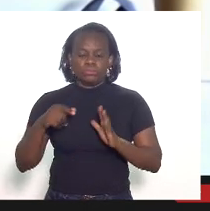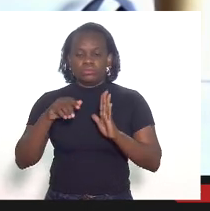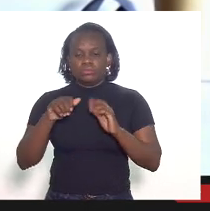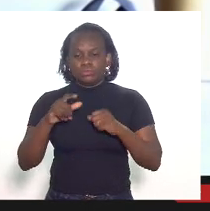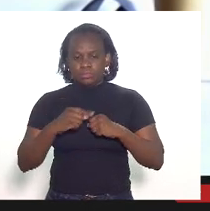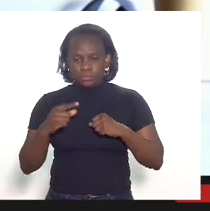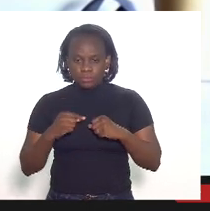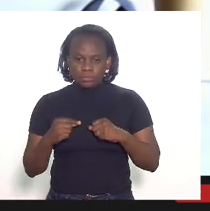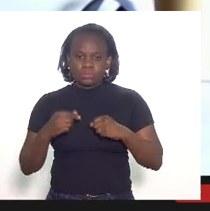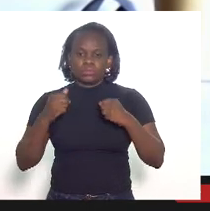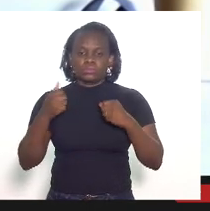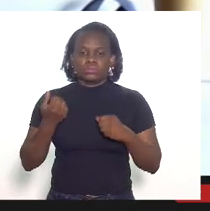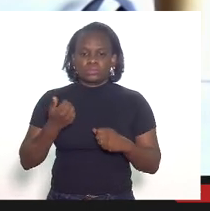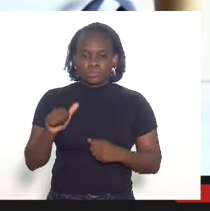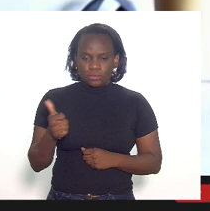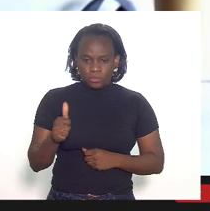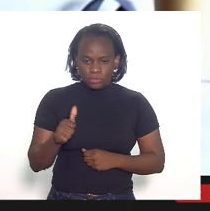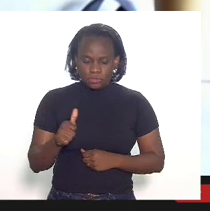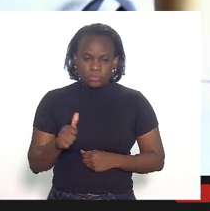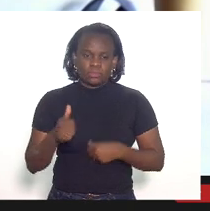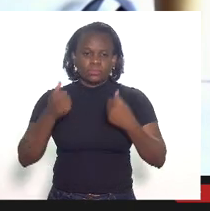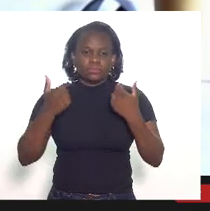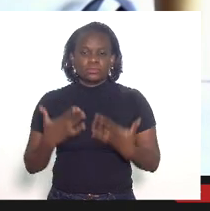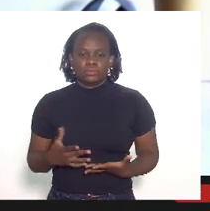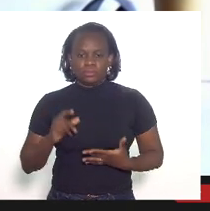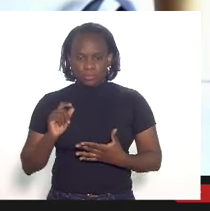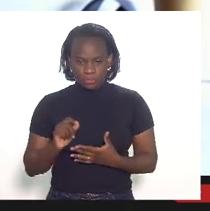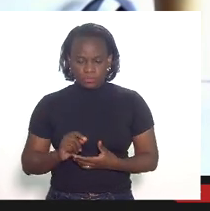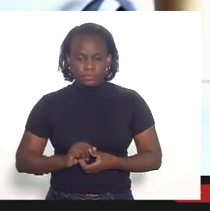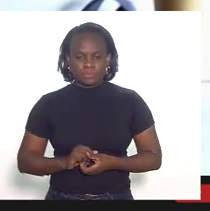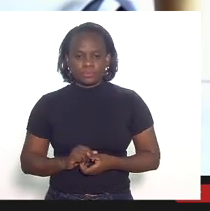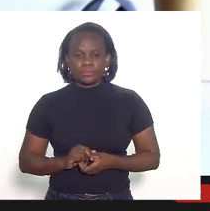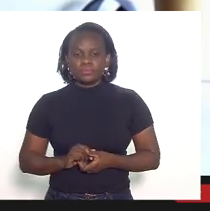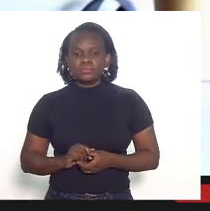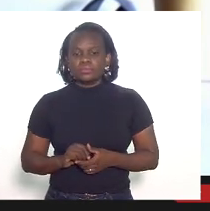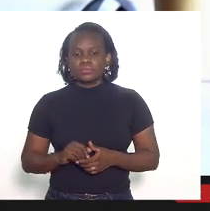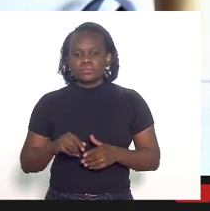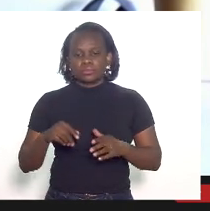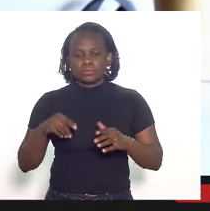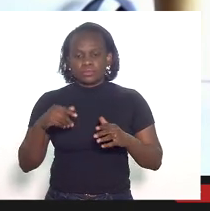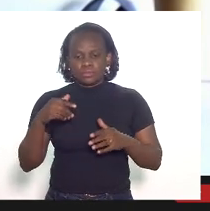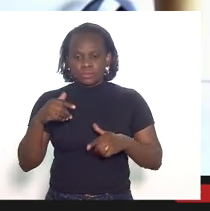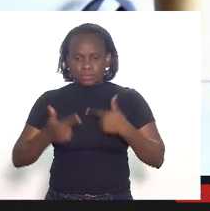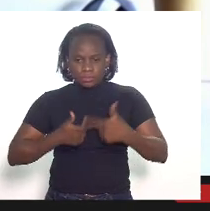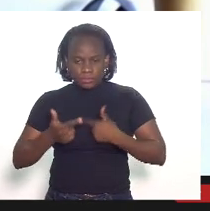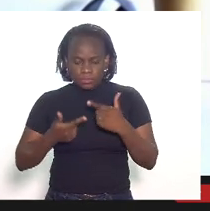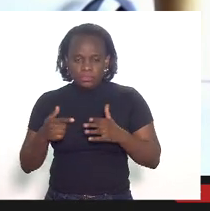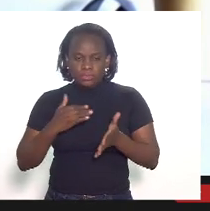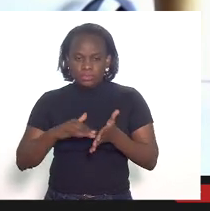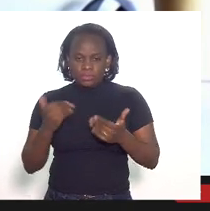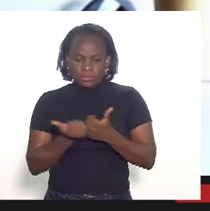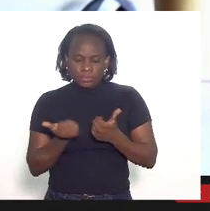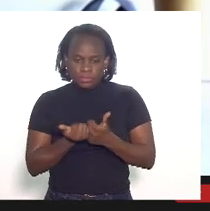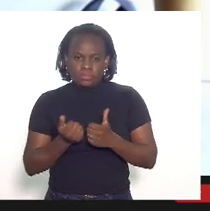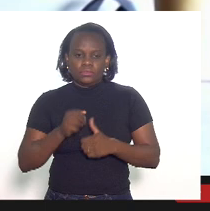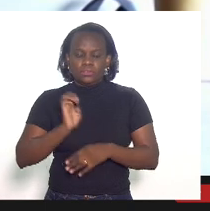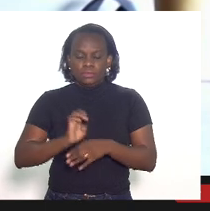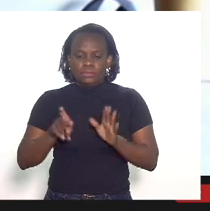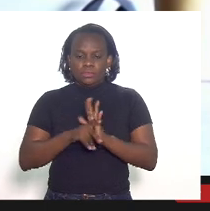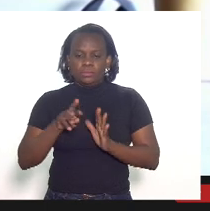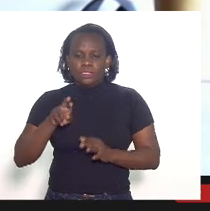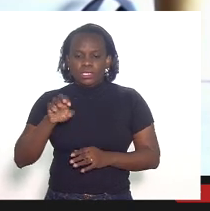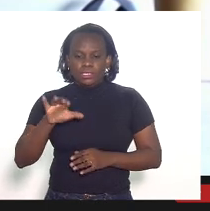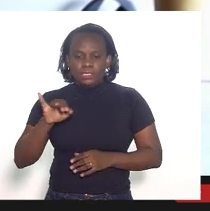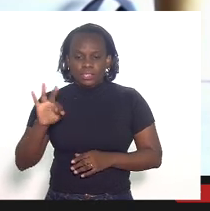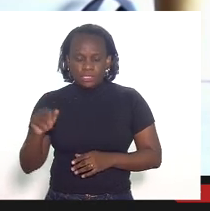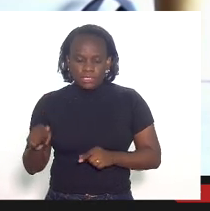11 diz o seguinte o cargo de subsecretário de estado de receita bem como os